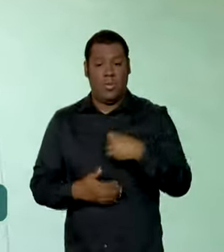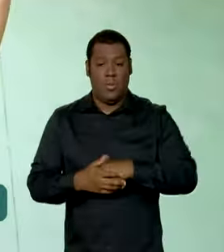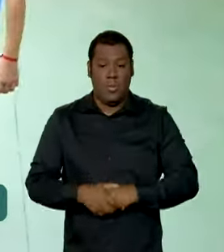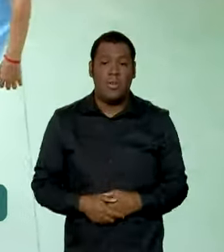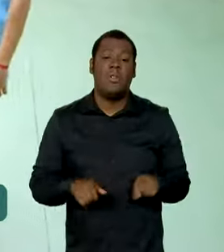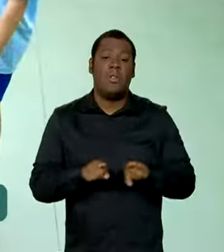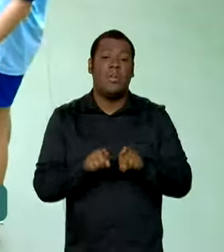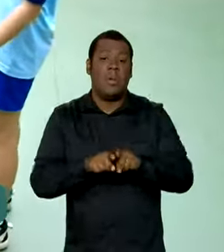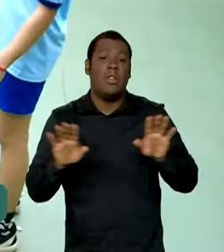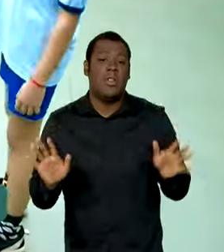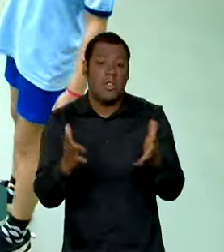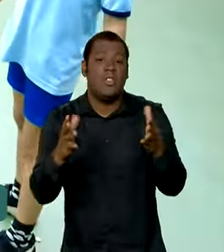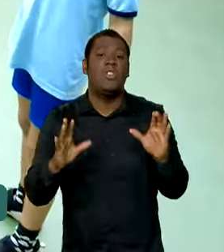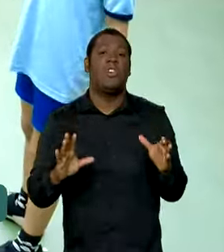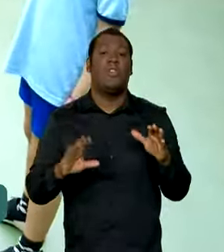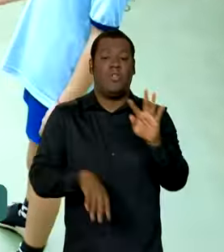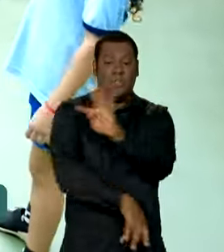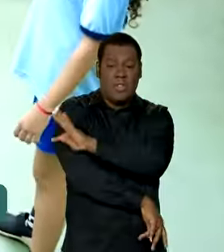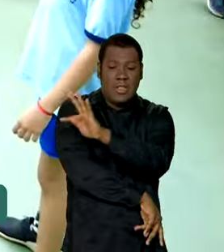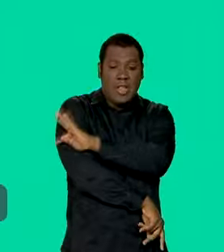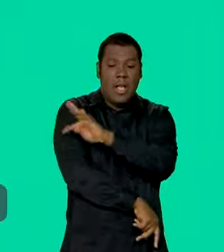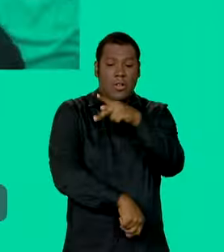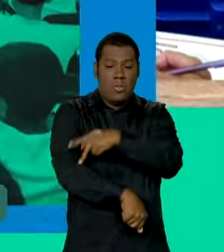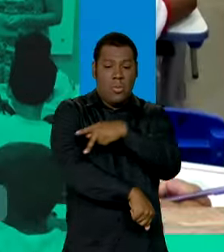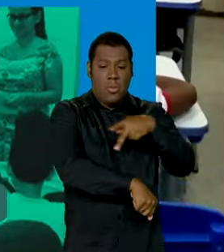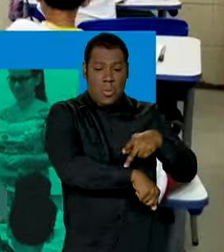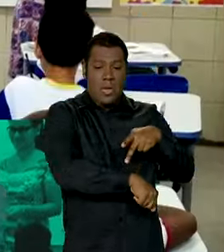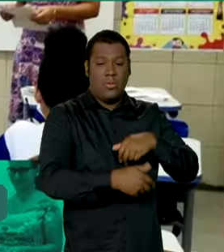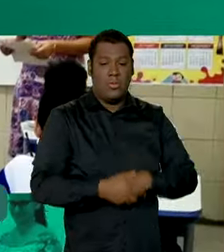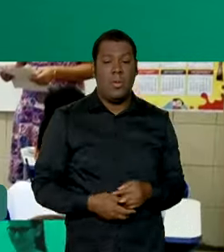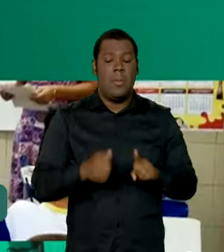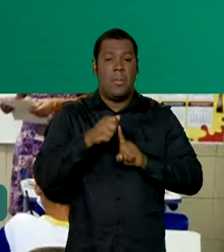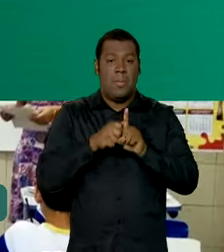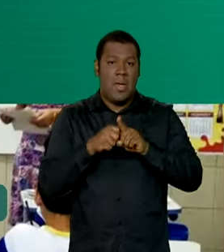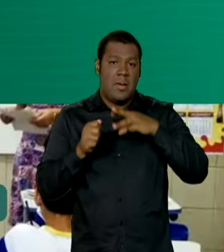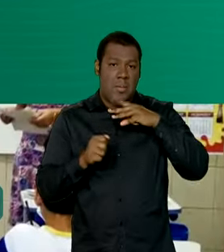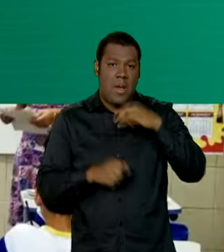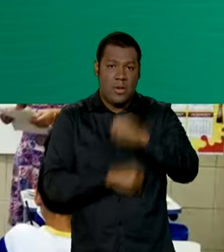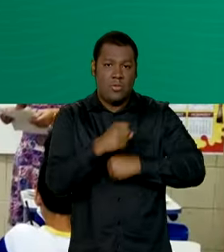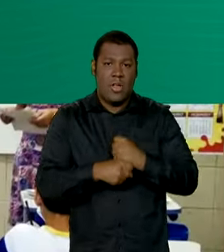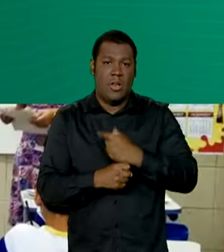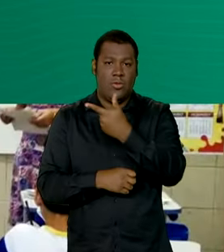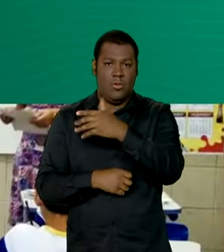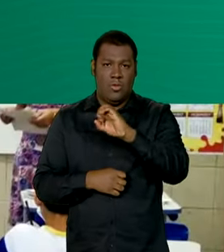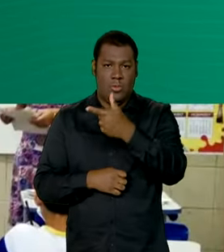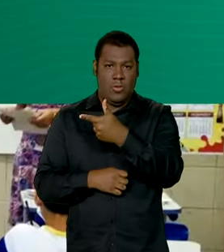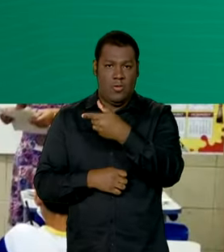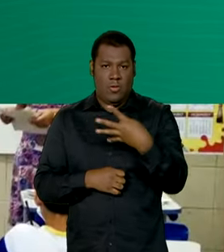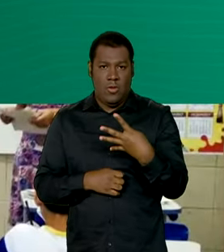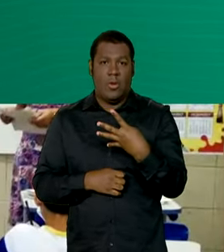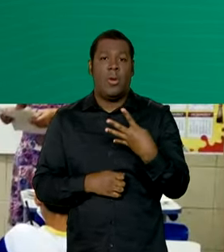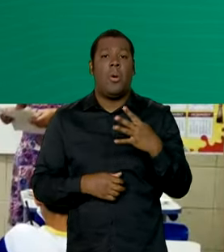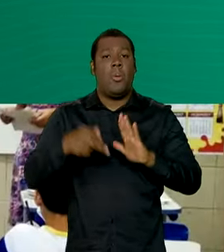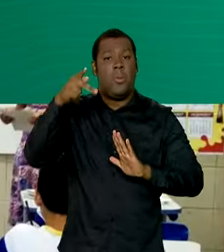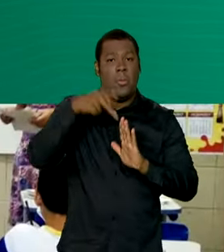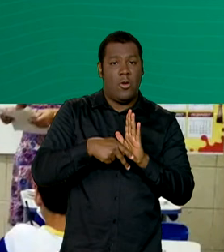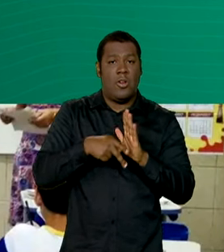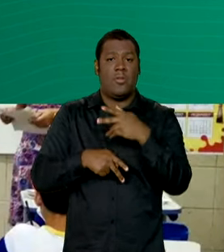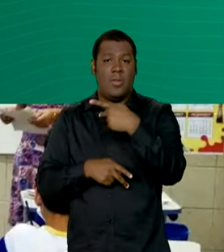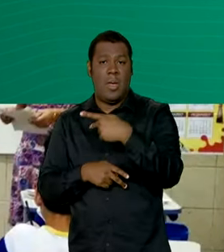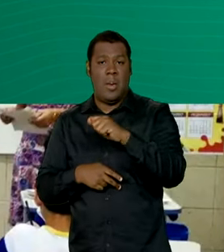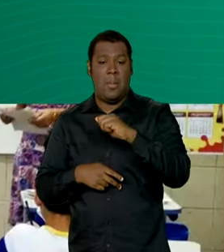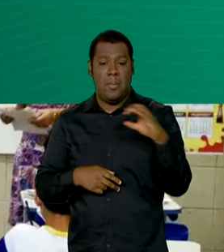incentivos técnico e pedagógico. Já em março deste ano, por meio do novo Programa de Aceleração do